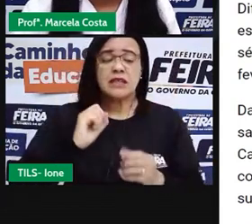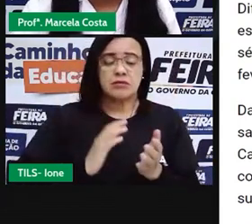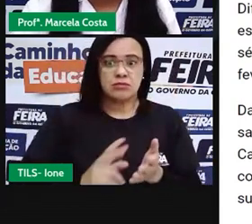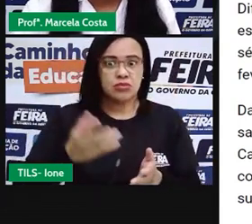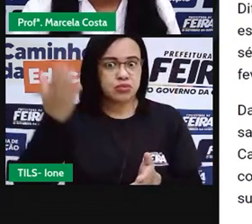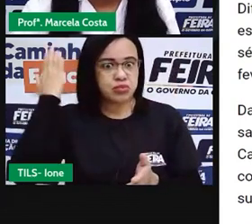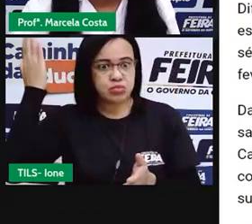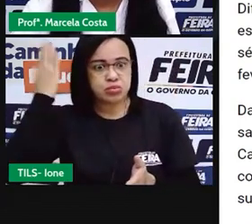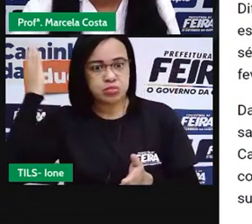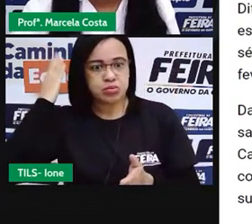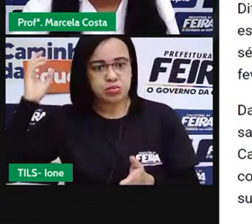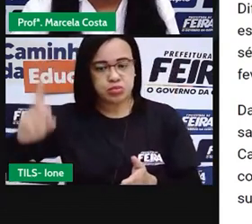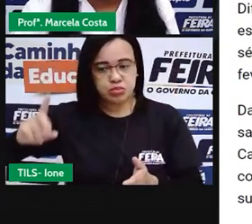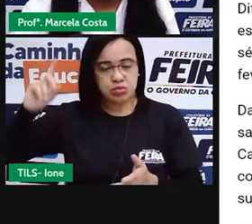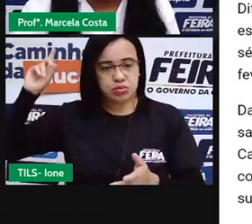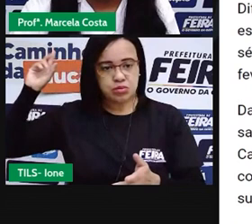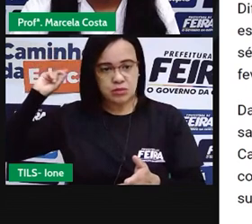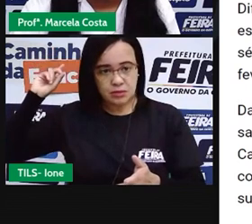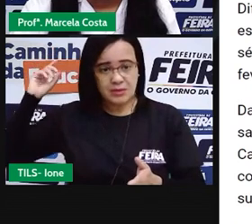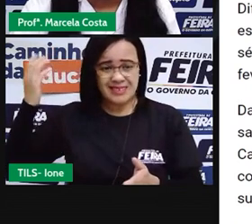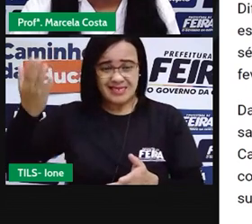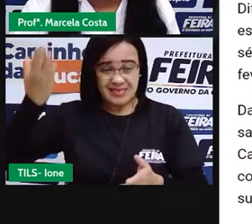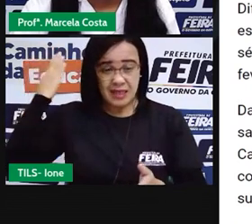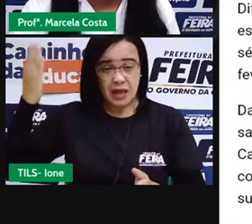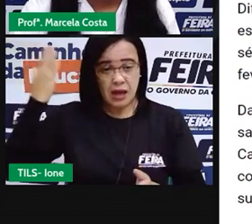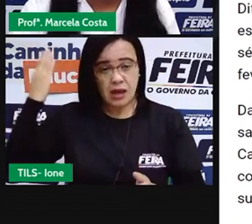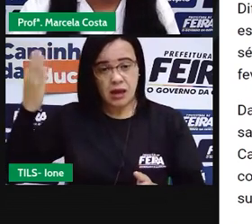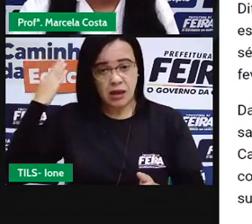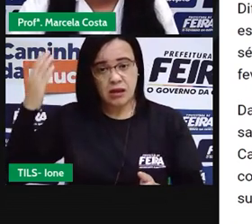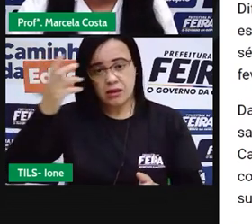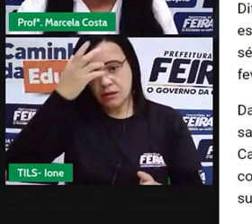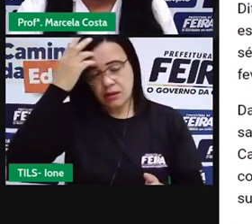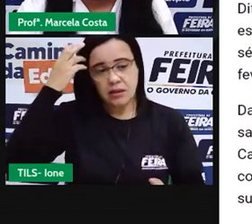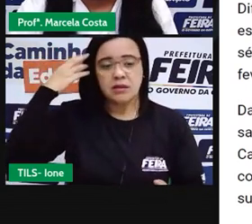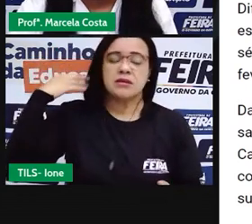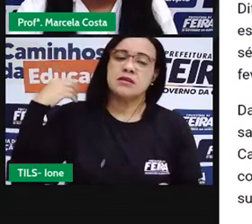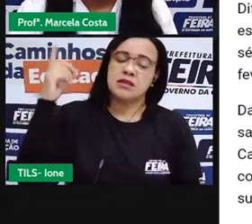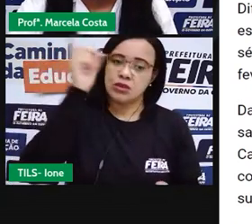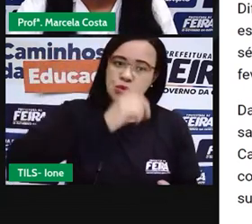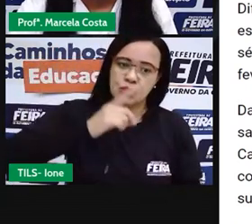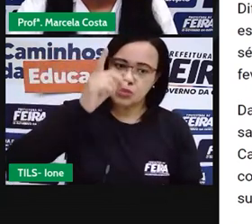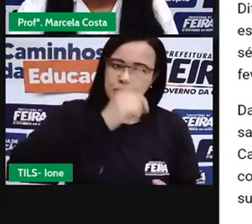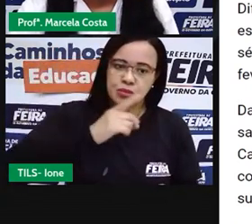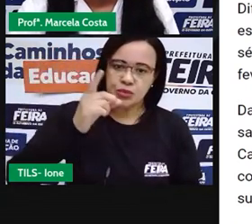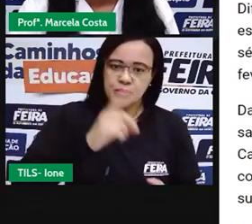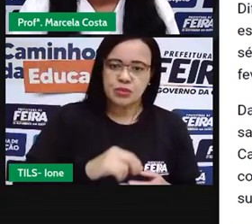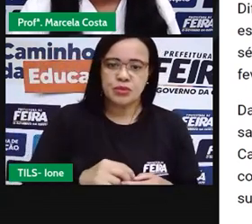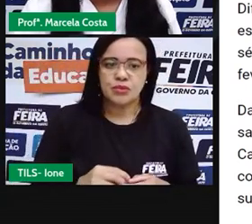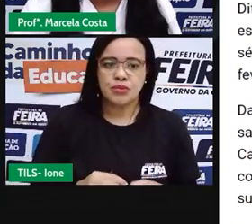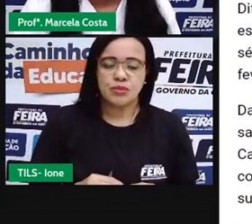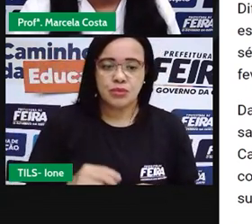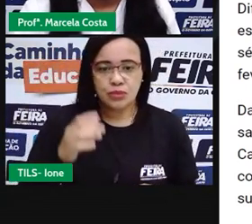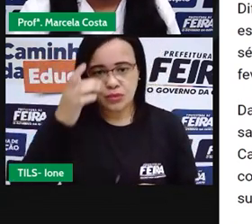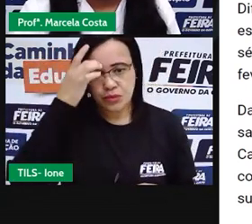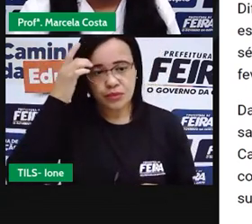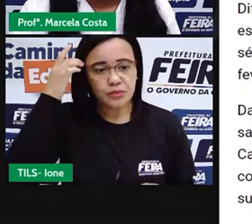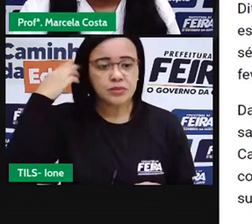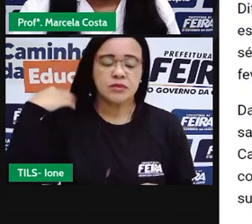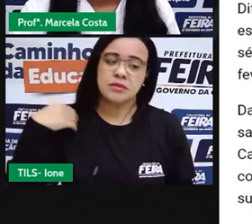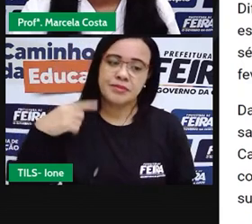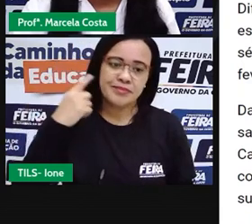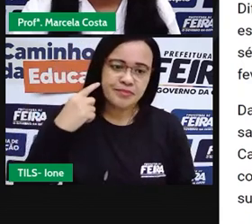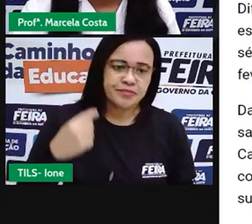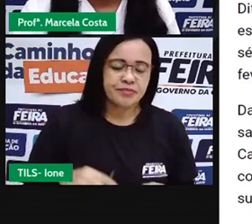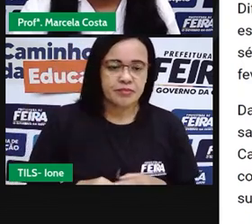ainda na Capelinha dos Olhos d'Água de Domingos e Ana Brandão. Nos primórdios,